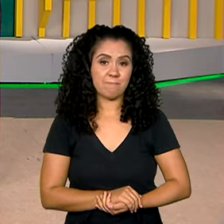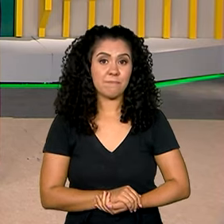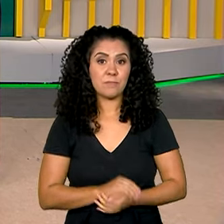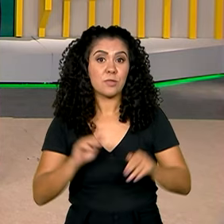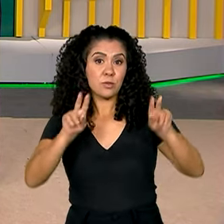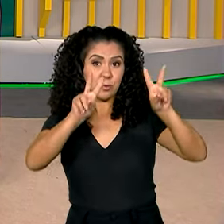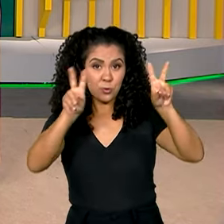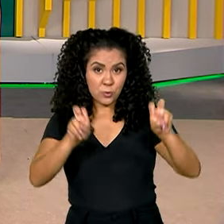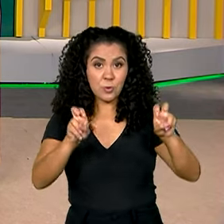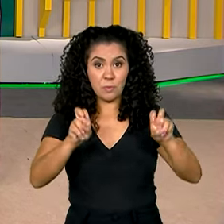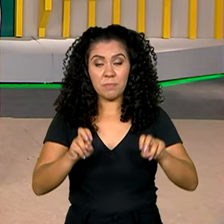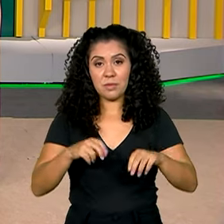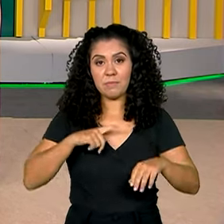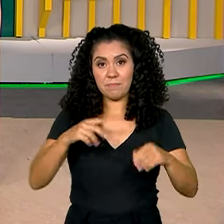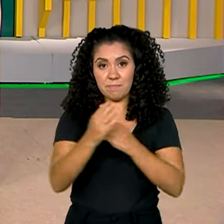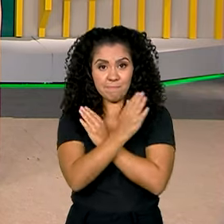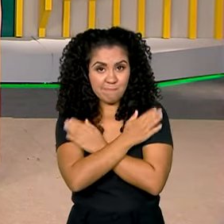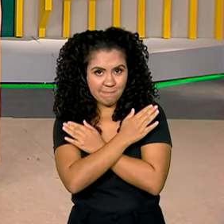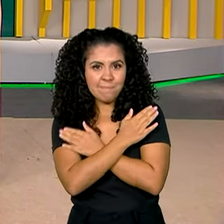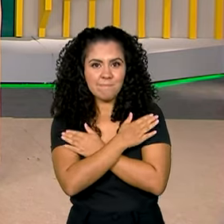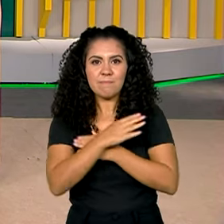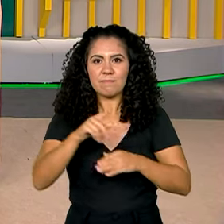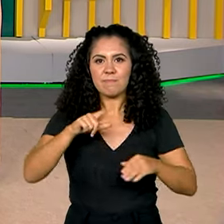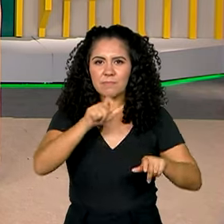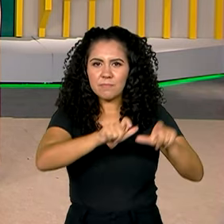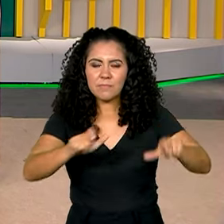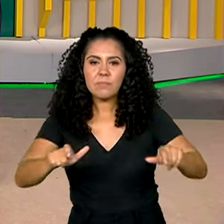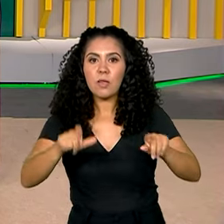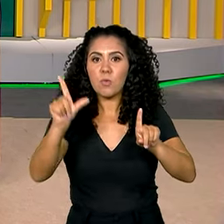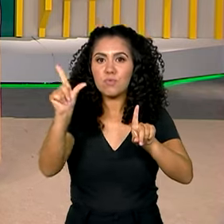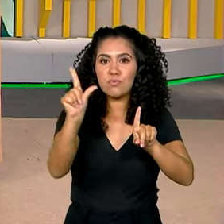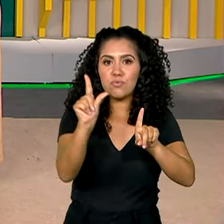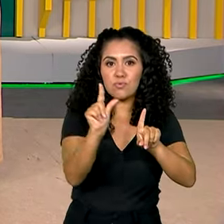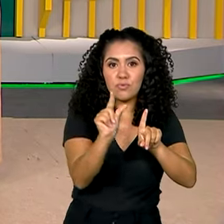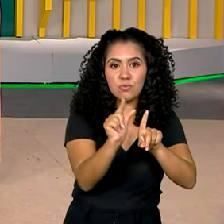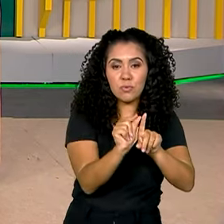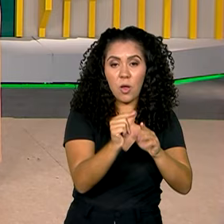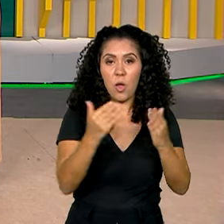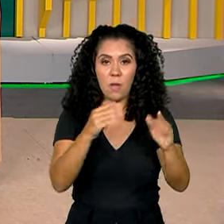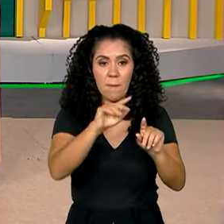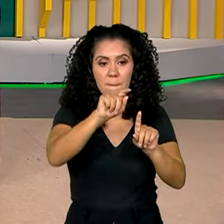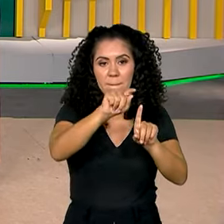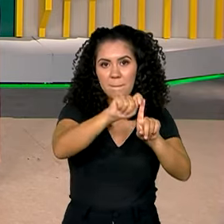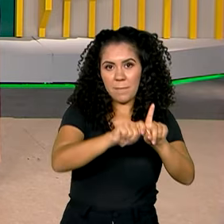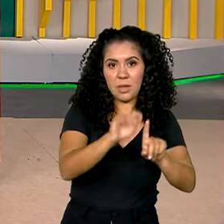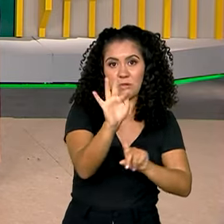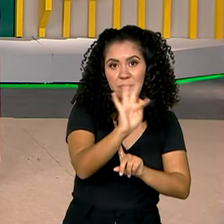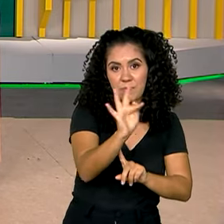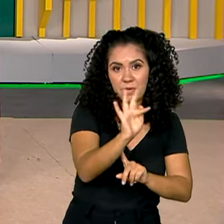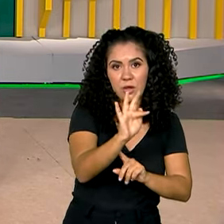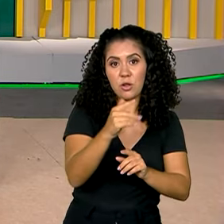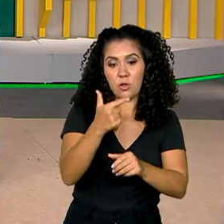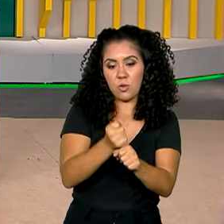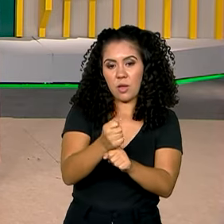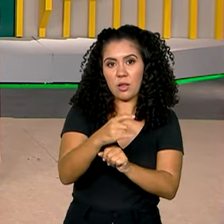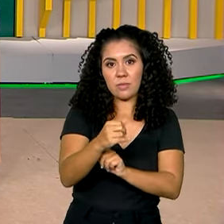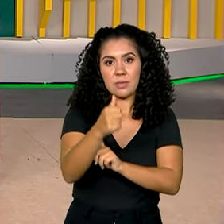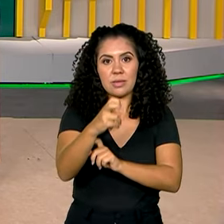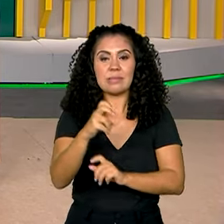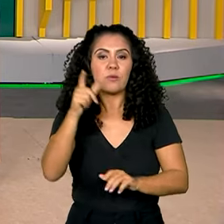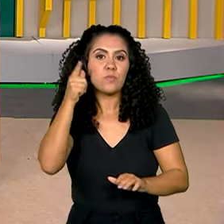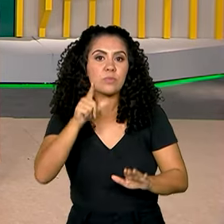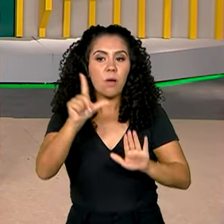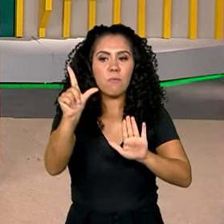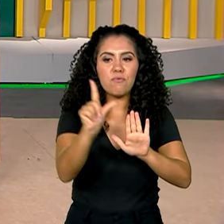A taxa de desemprego atingiu o menor nível desde fevereiro de 2015 e está em 7,5%.